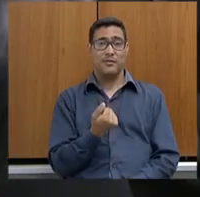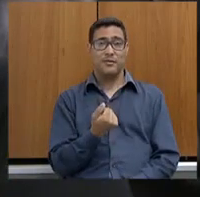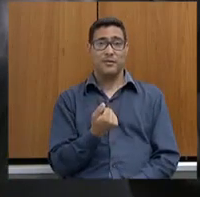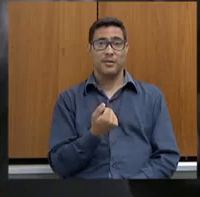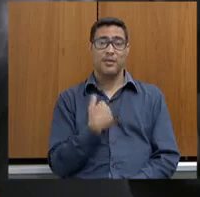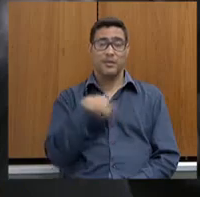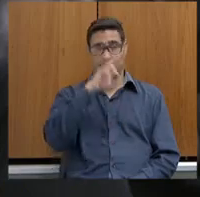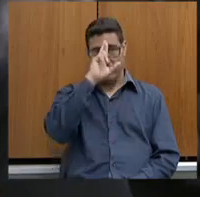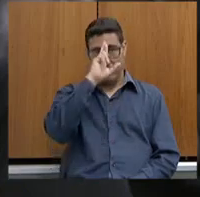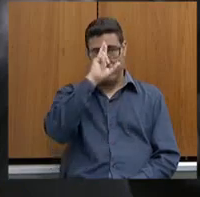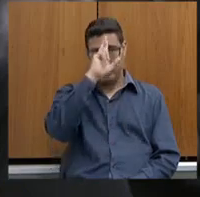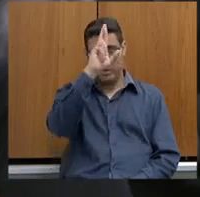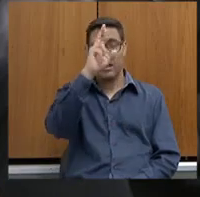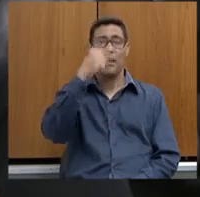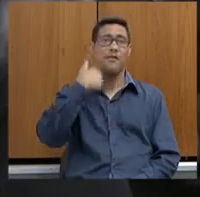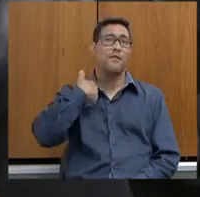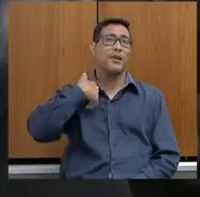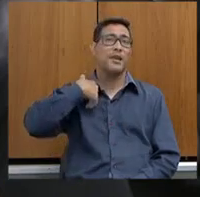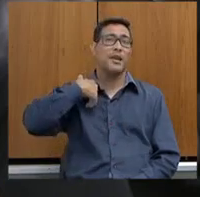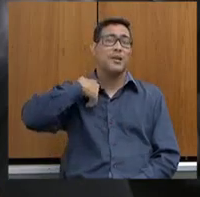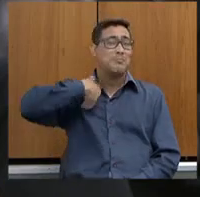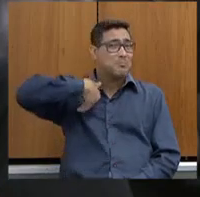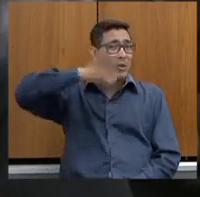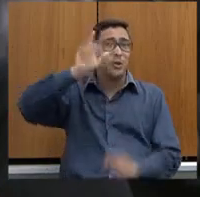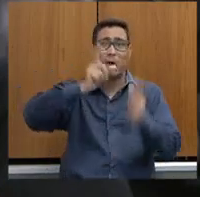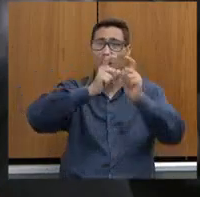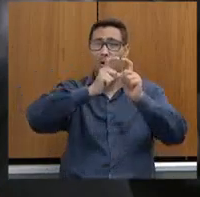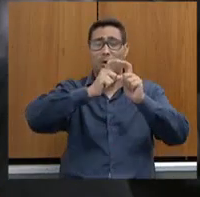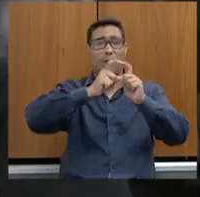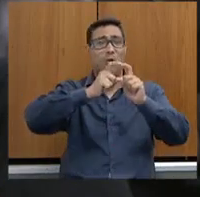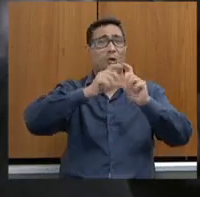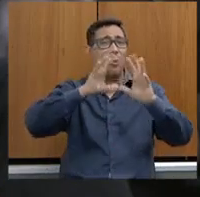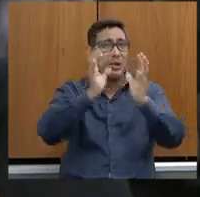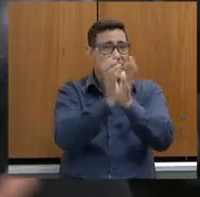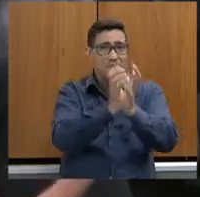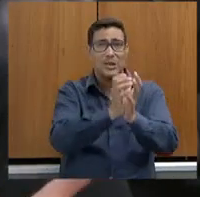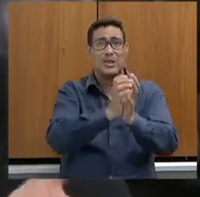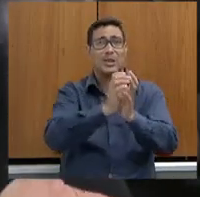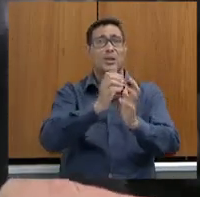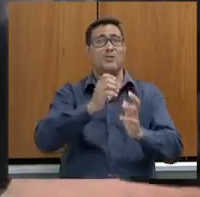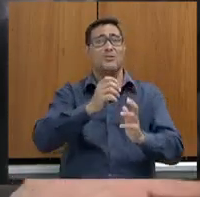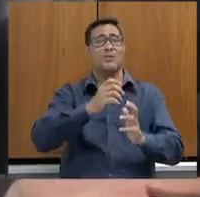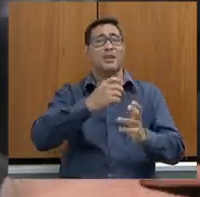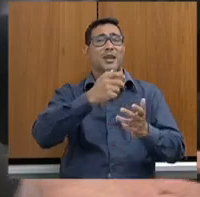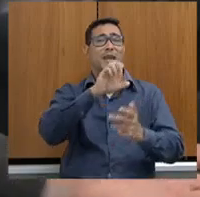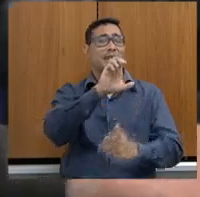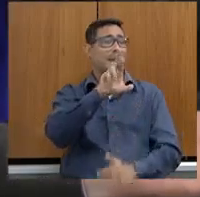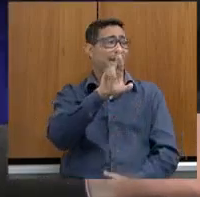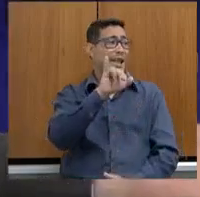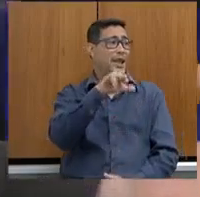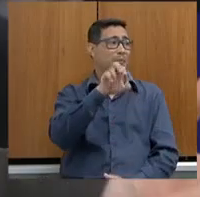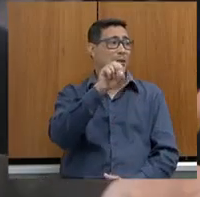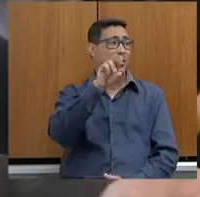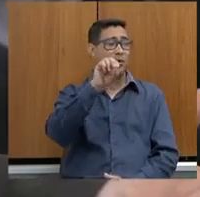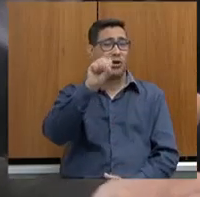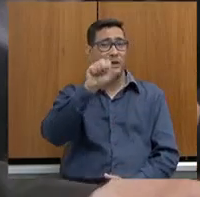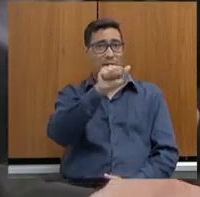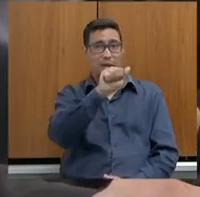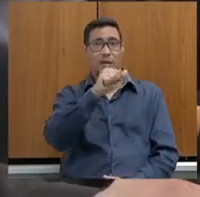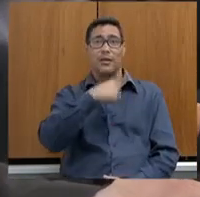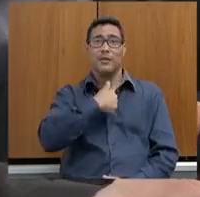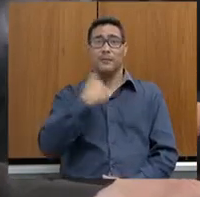o chefe da maior organização criminosa que assaltou os cofres dos países diplomado, deputado, diplomado, presidente,